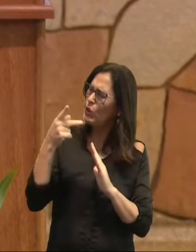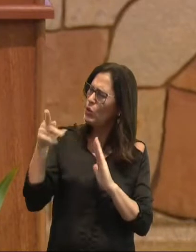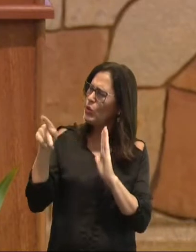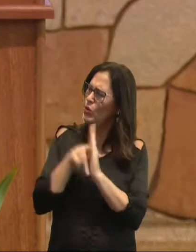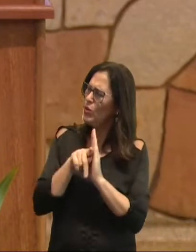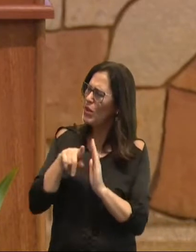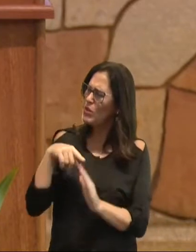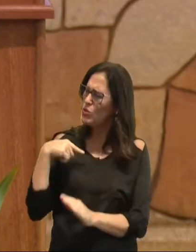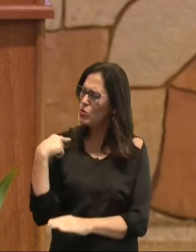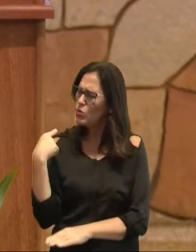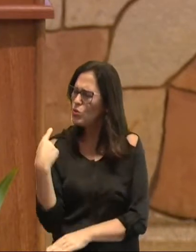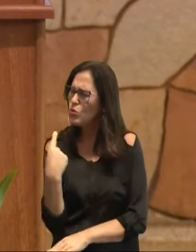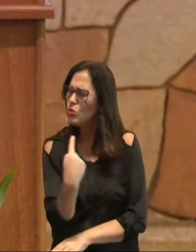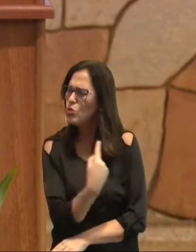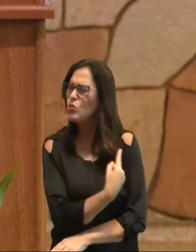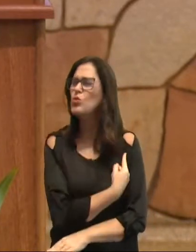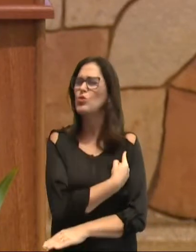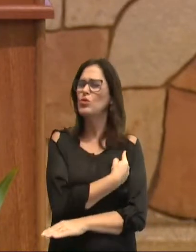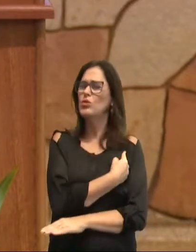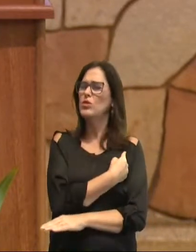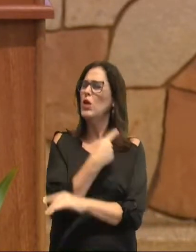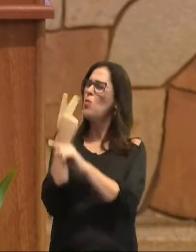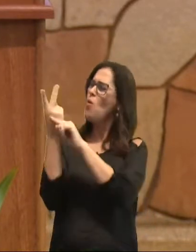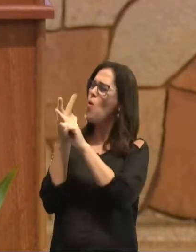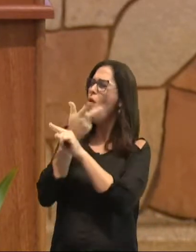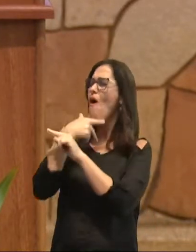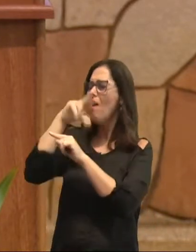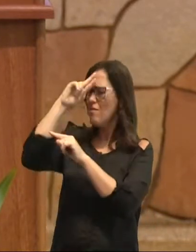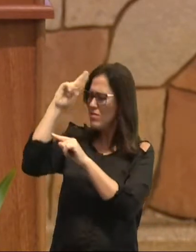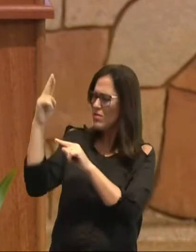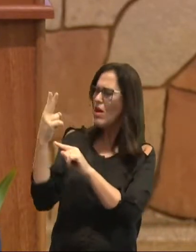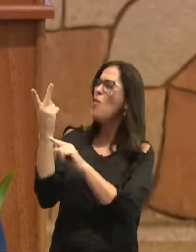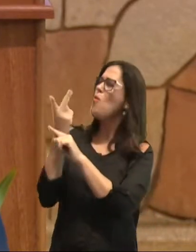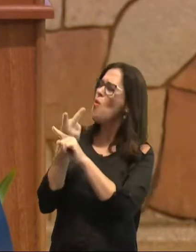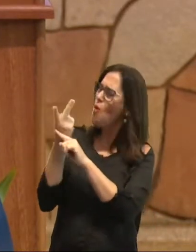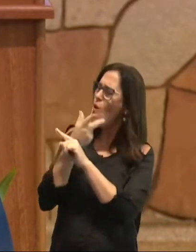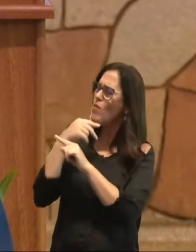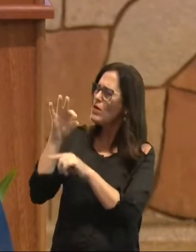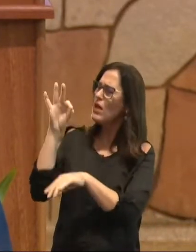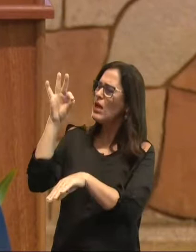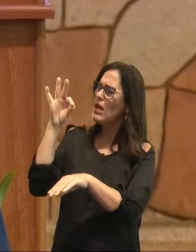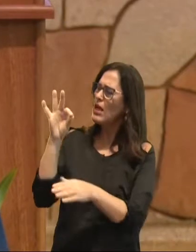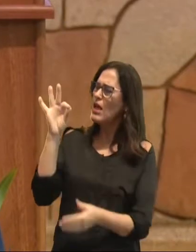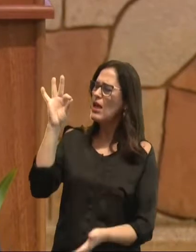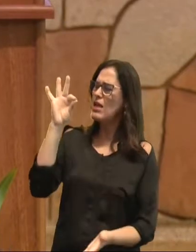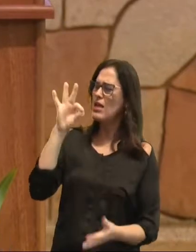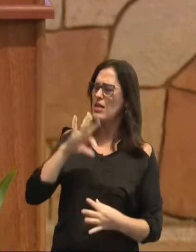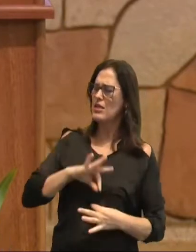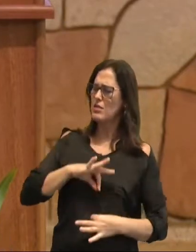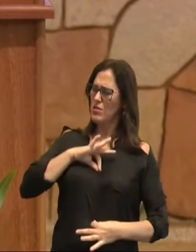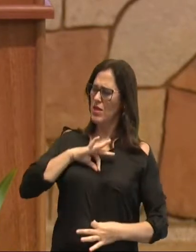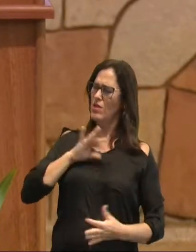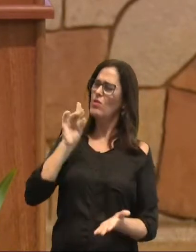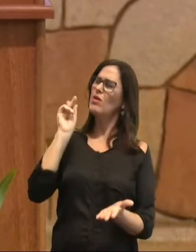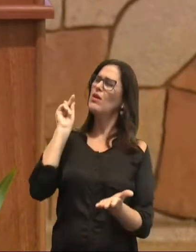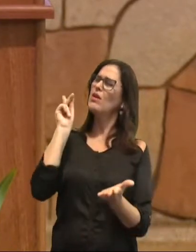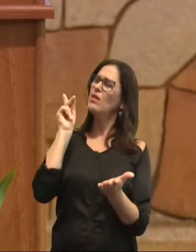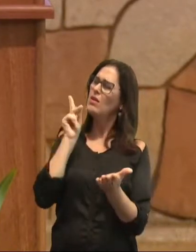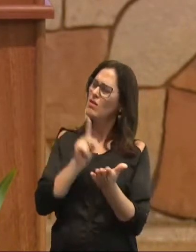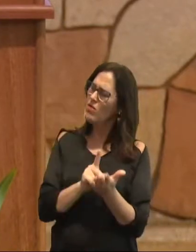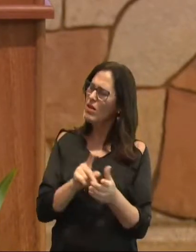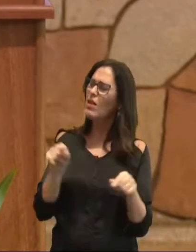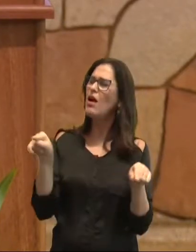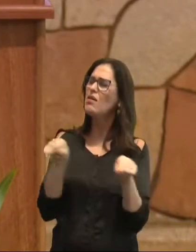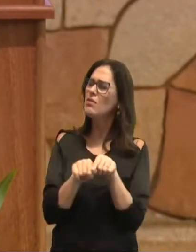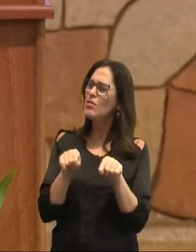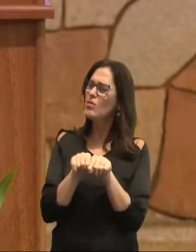que estamos agora buscando o Senhor, buscamos o Senhor em espírito e em verdade. E a Tua igreja está,